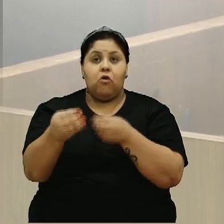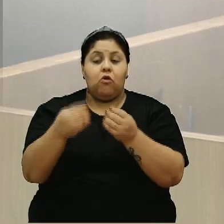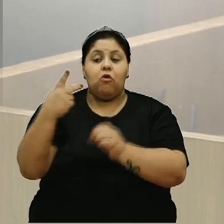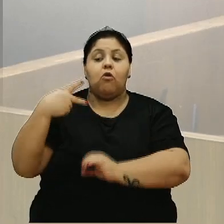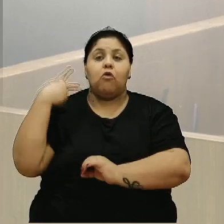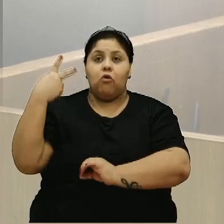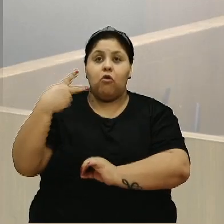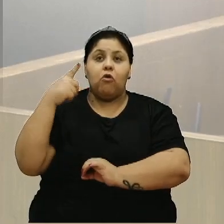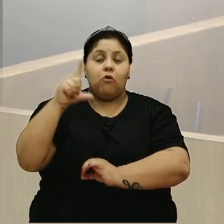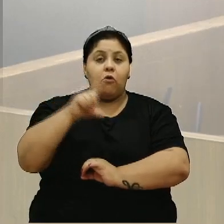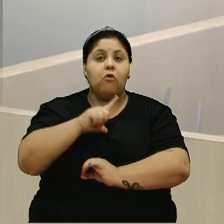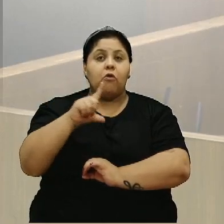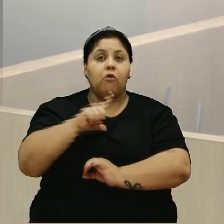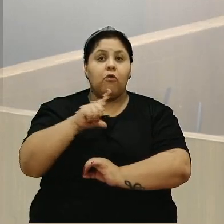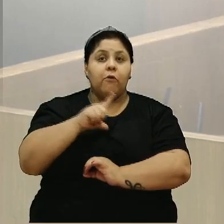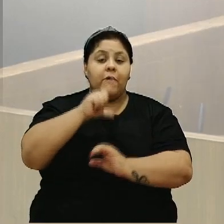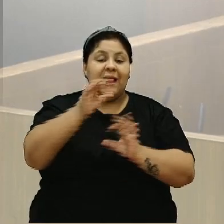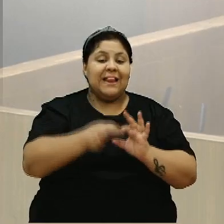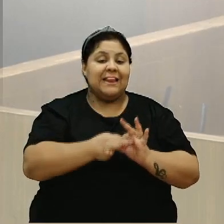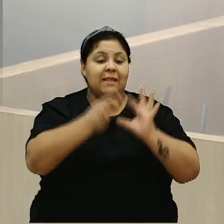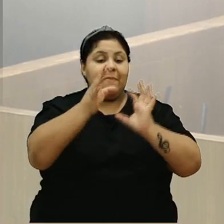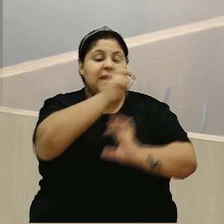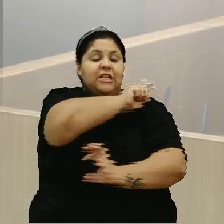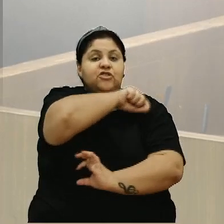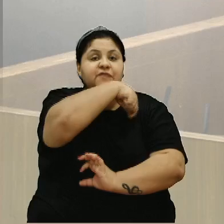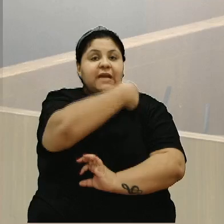tenho a prerrogativa de fiscalizar e...